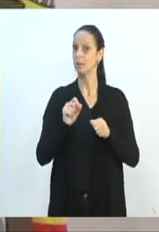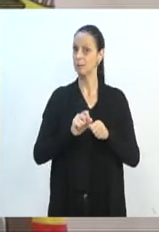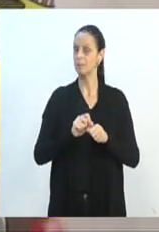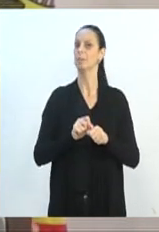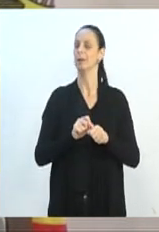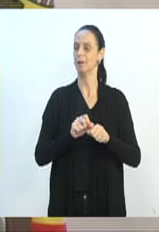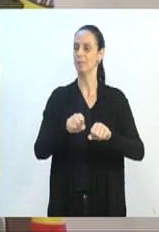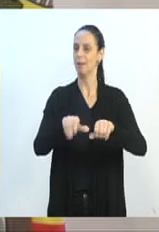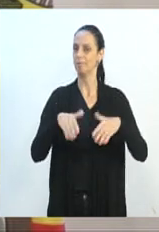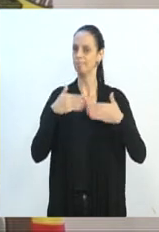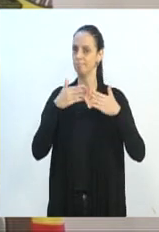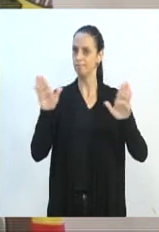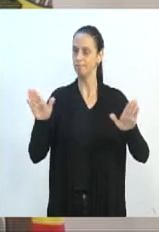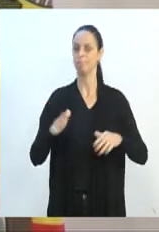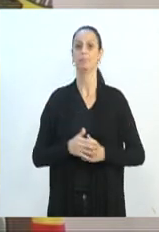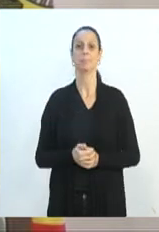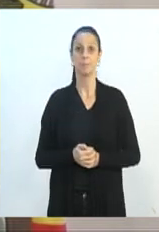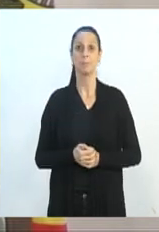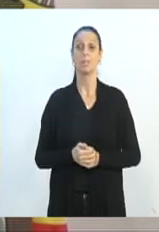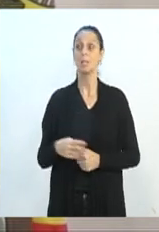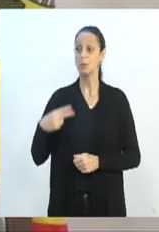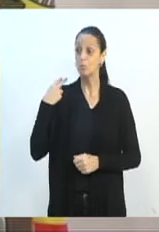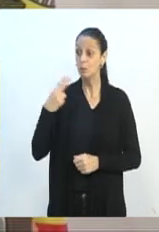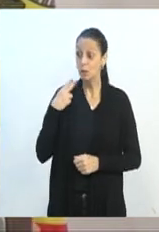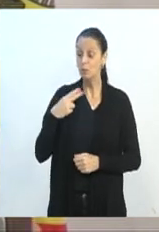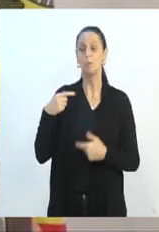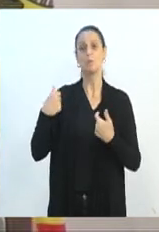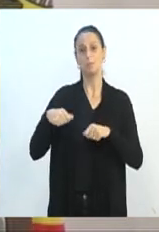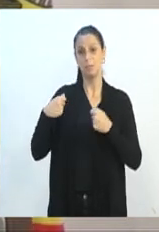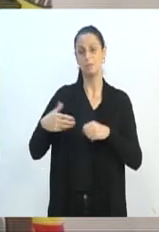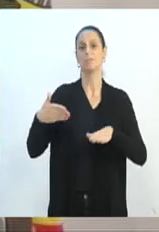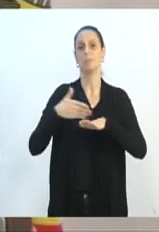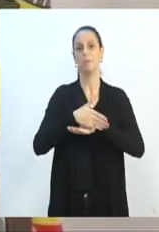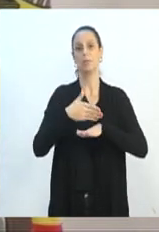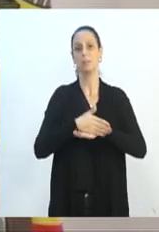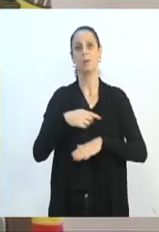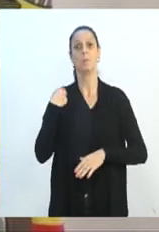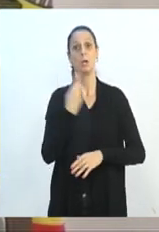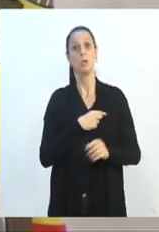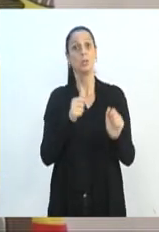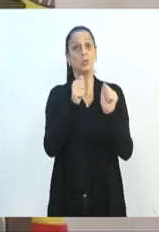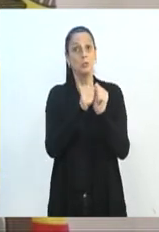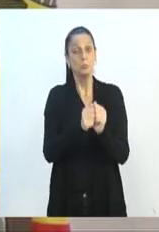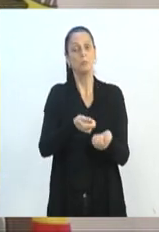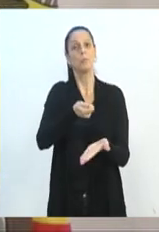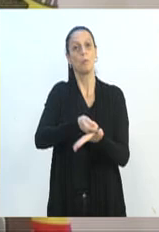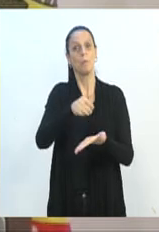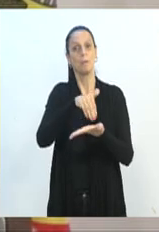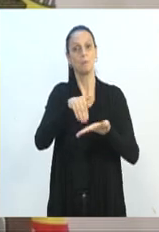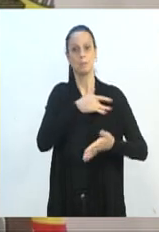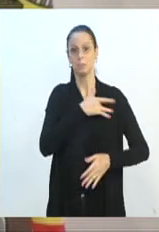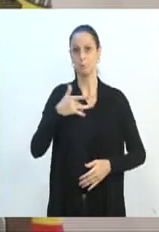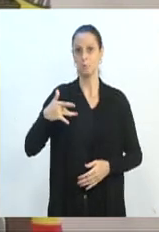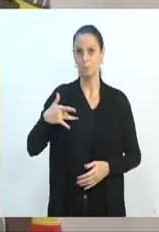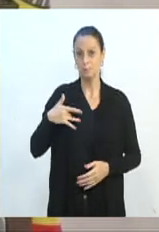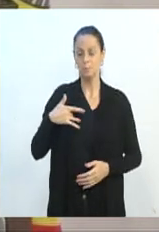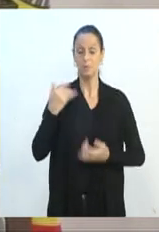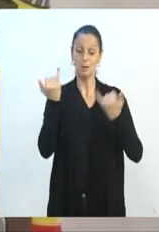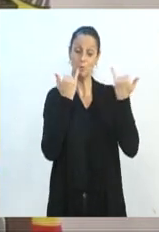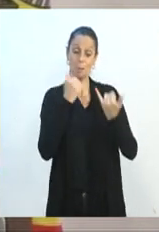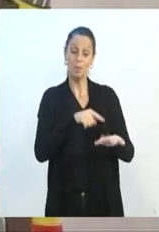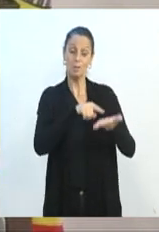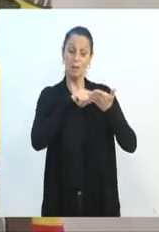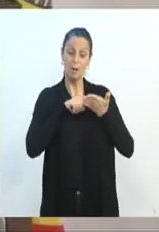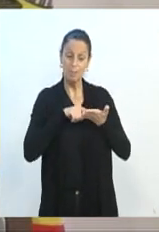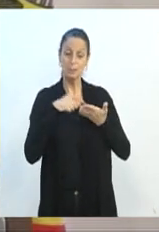tenhamos aqui o maior número possível de vereadores para fazer essa cobrança junto à Secretaria de Saúde, fiscalizar os números que a lista tem. Enfim, senhores,